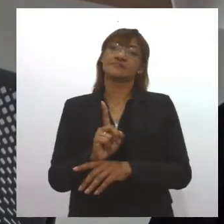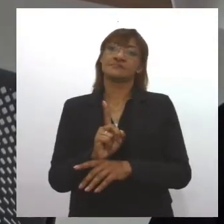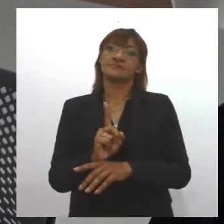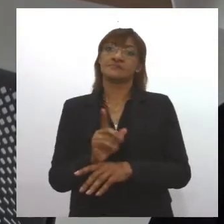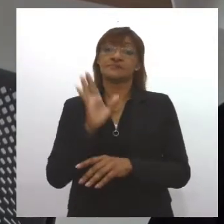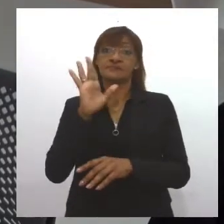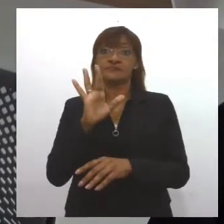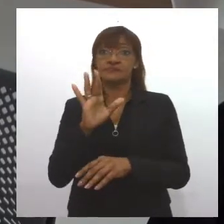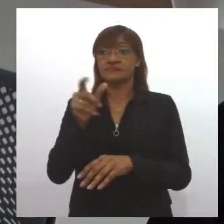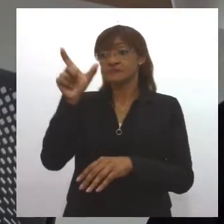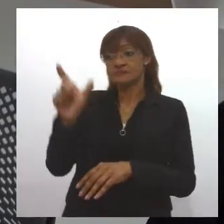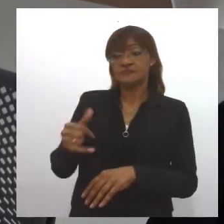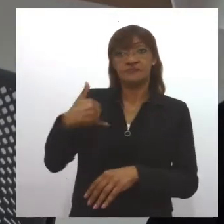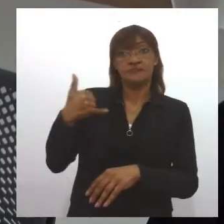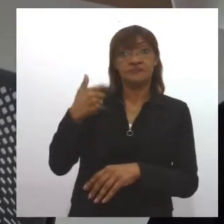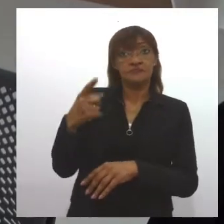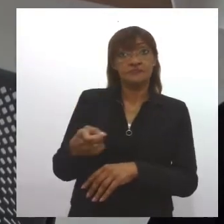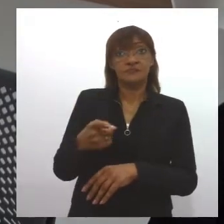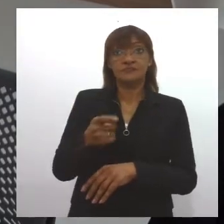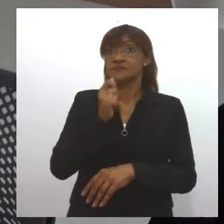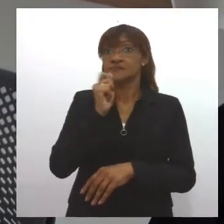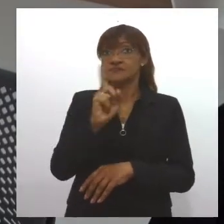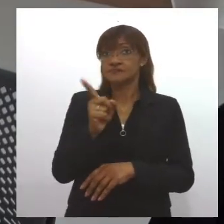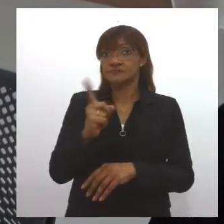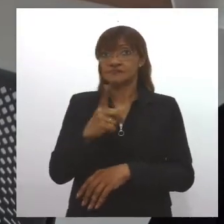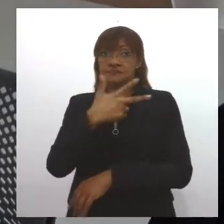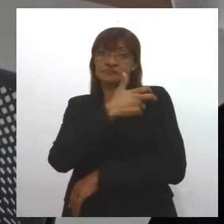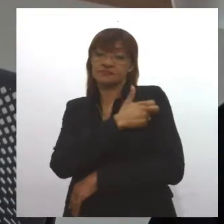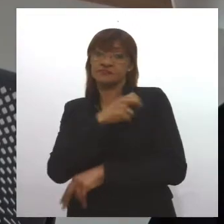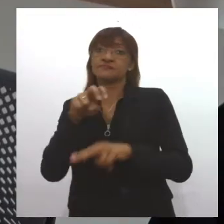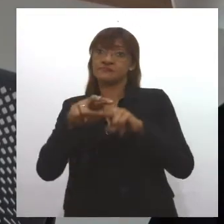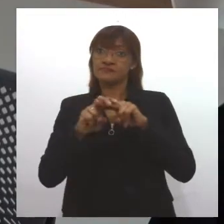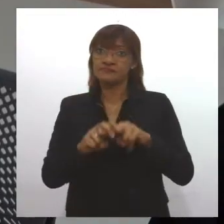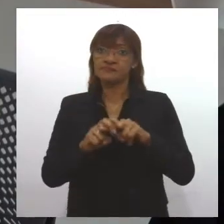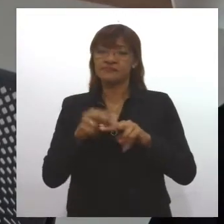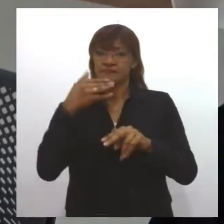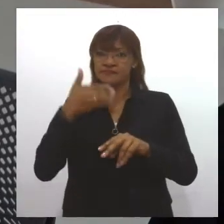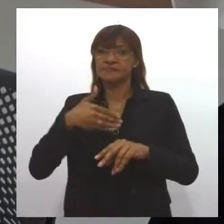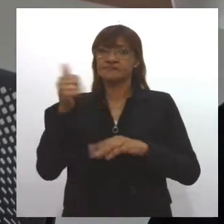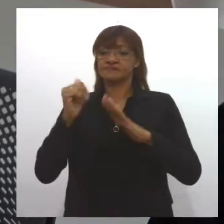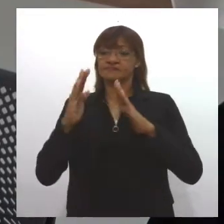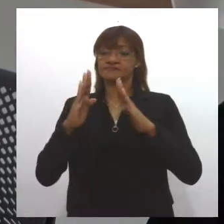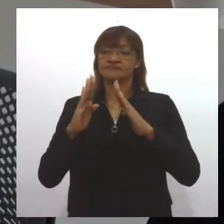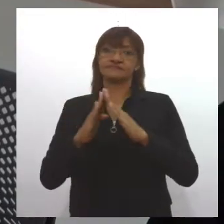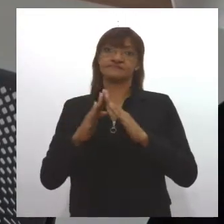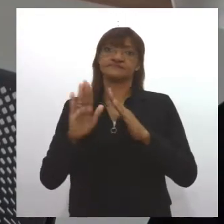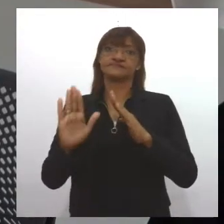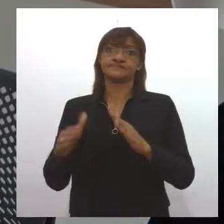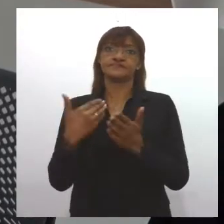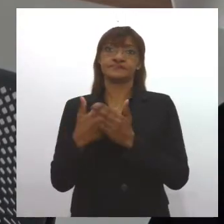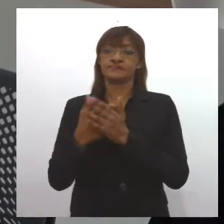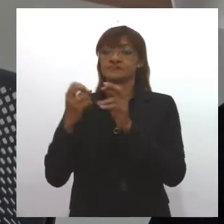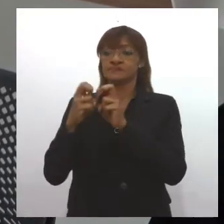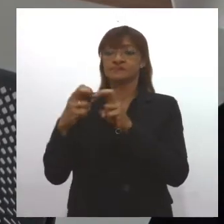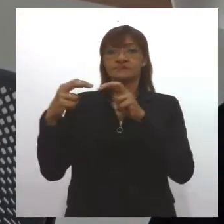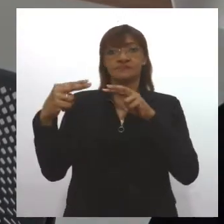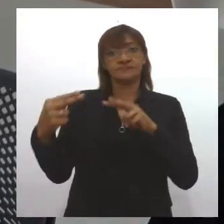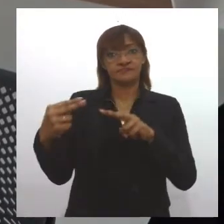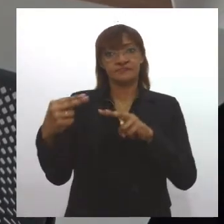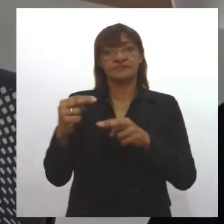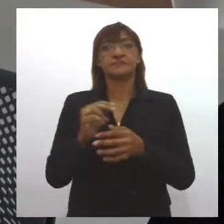vacinação dela, então eu acho que é mais prudente que ela fique fazendo em home office ainda, para